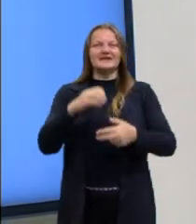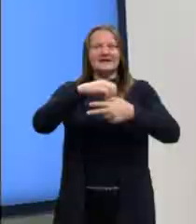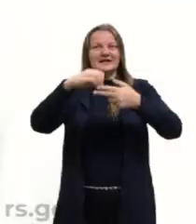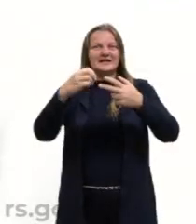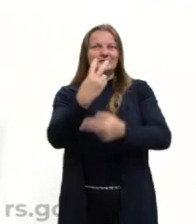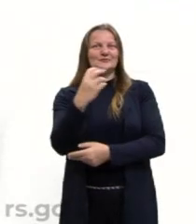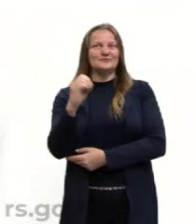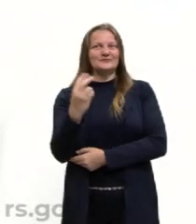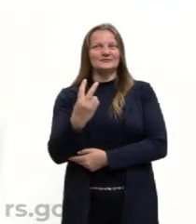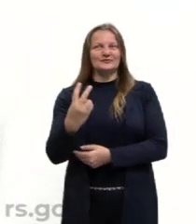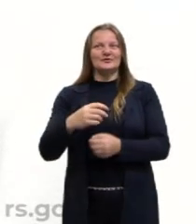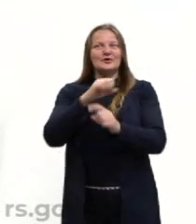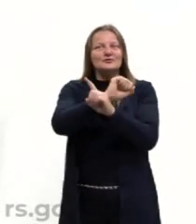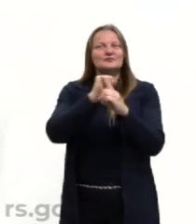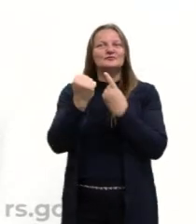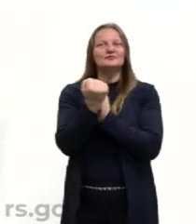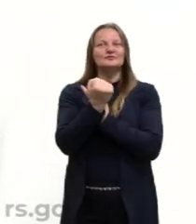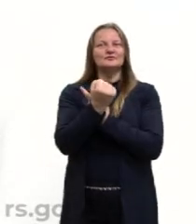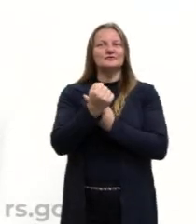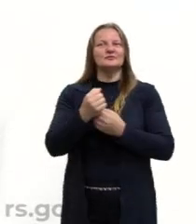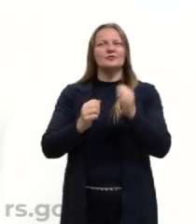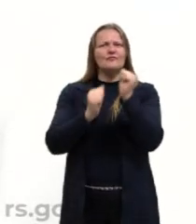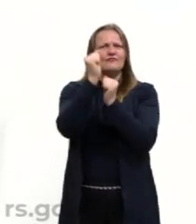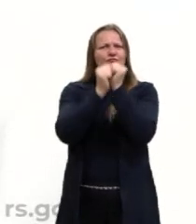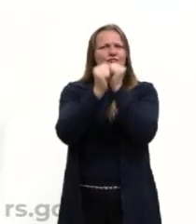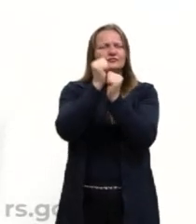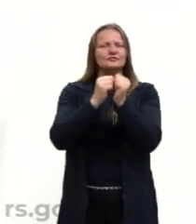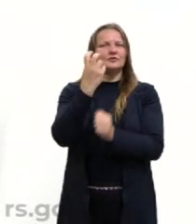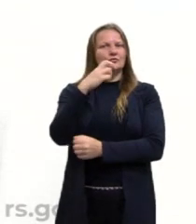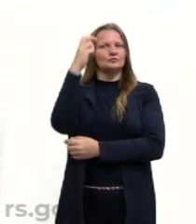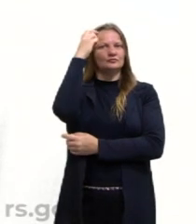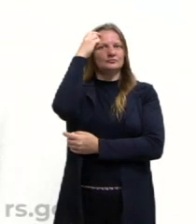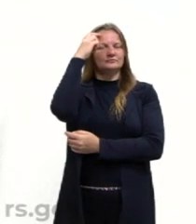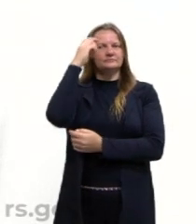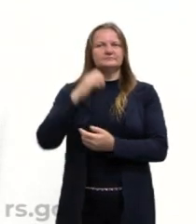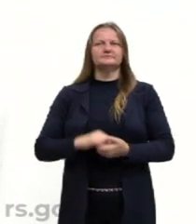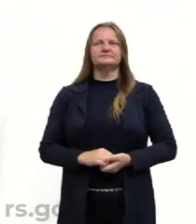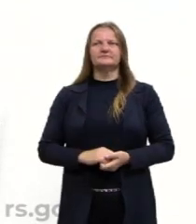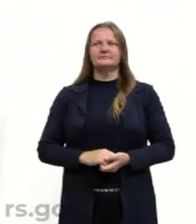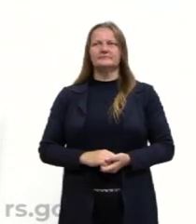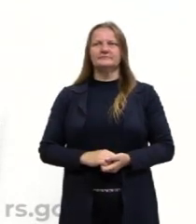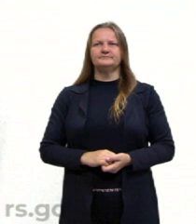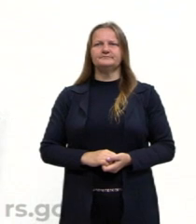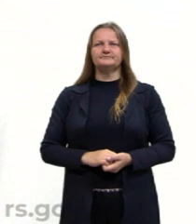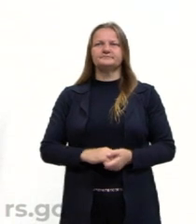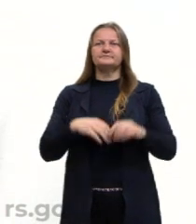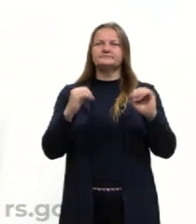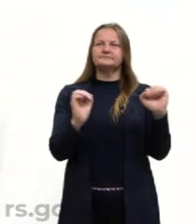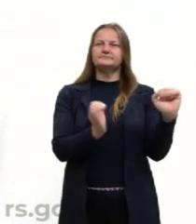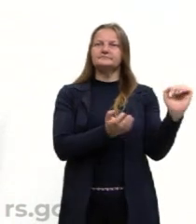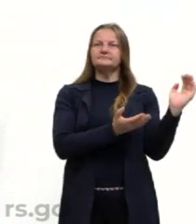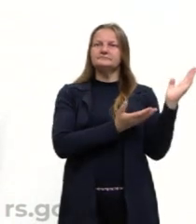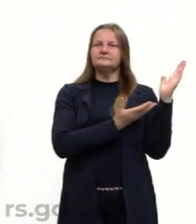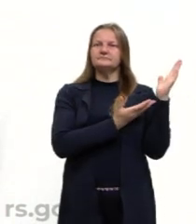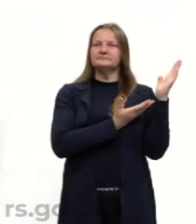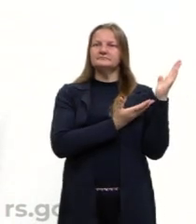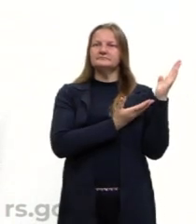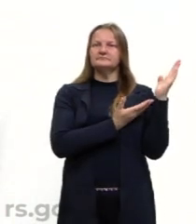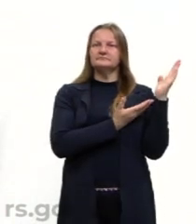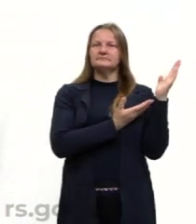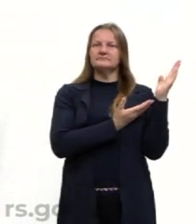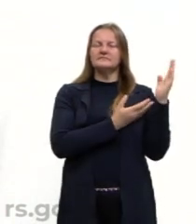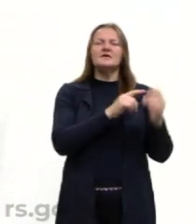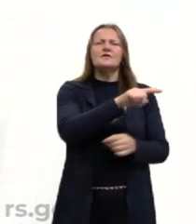2022, Sociologia, Indústria Cultural. Olha só, e você,